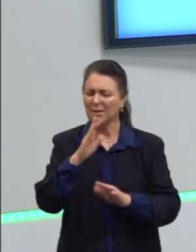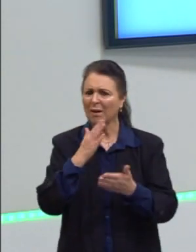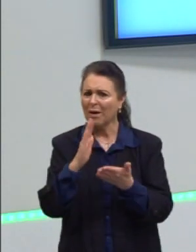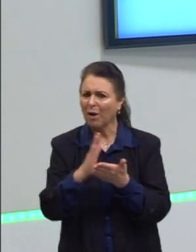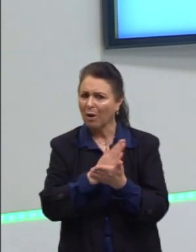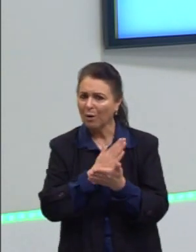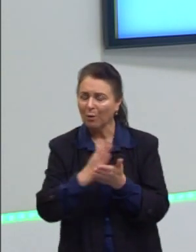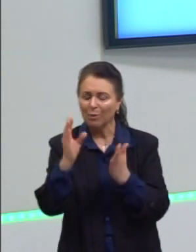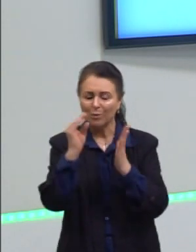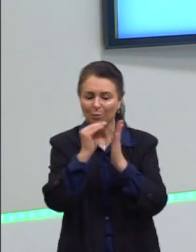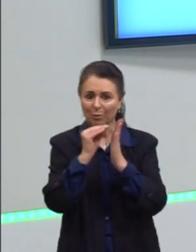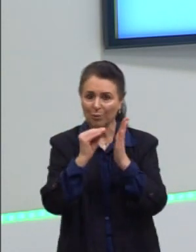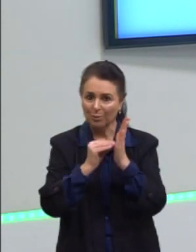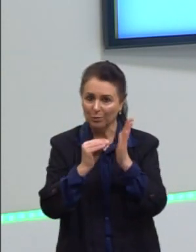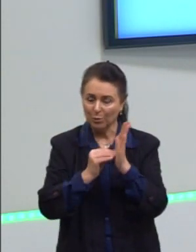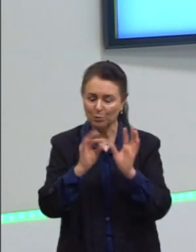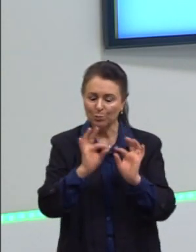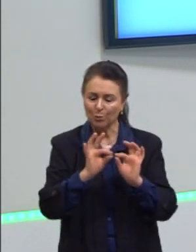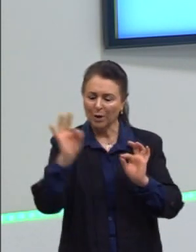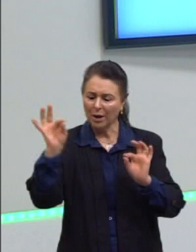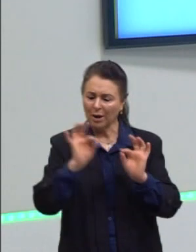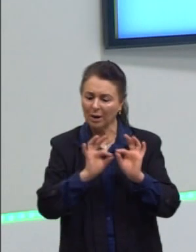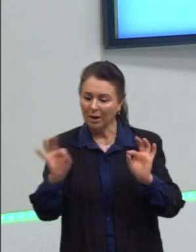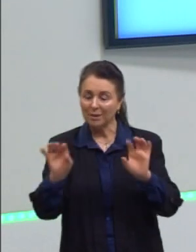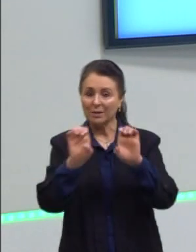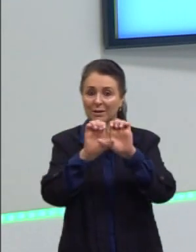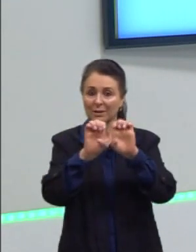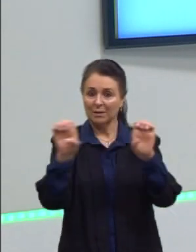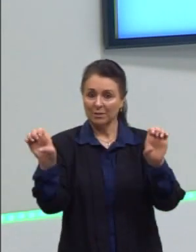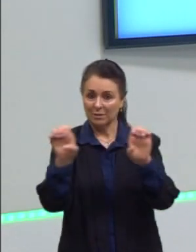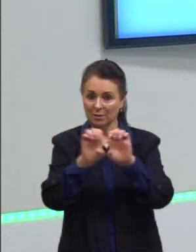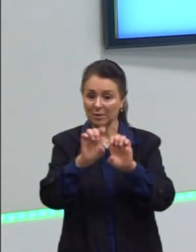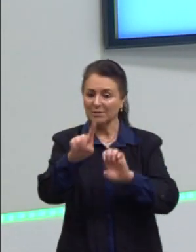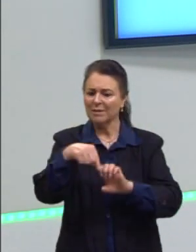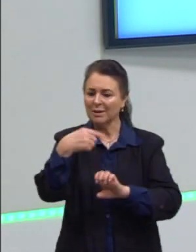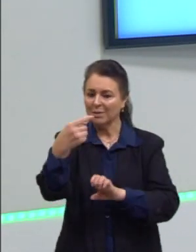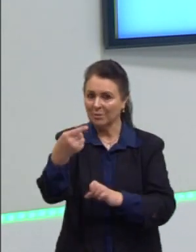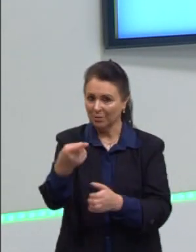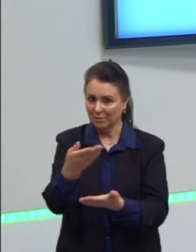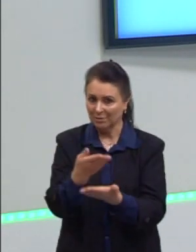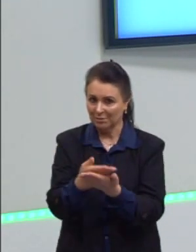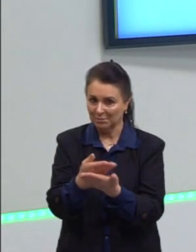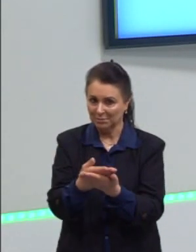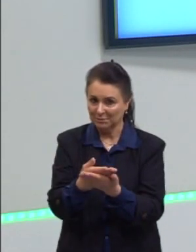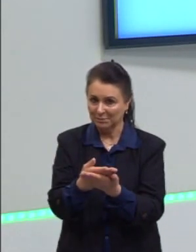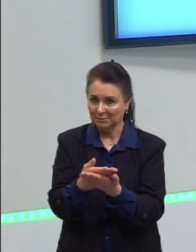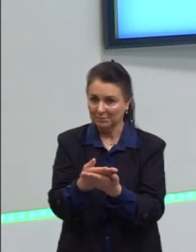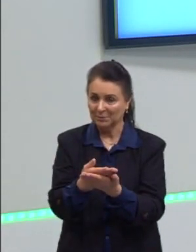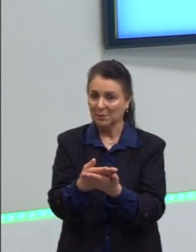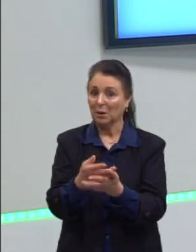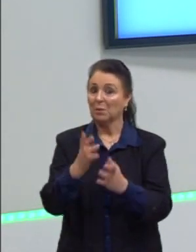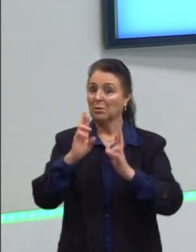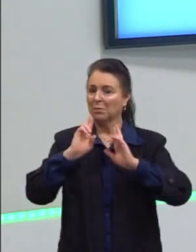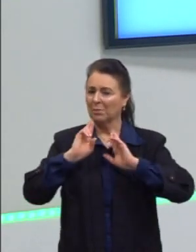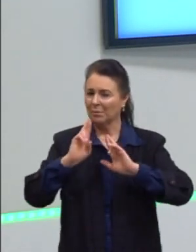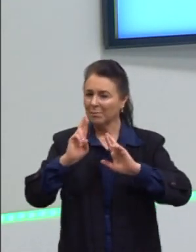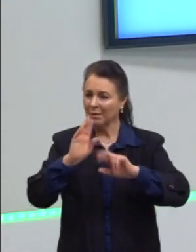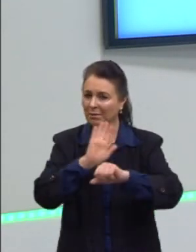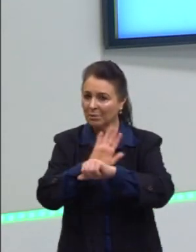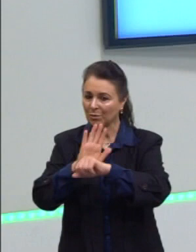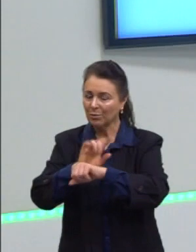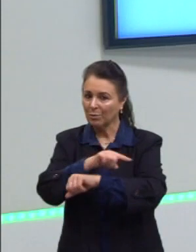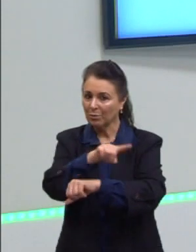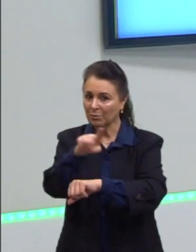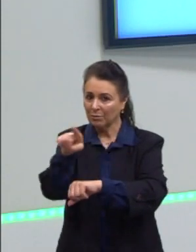conteúdinhos aí envolvendo retas e equações nas próximas aulas, tá? Espero, então, ter ajudado